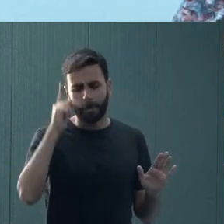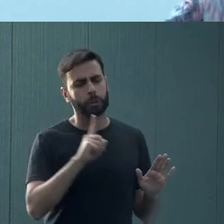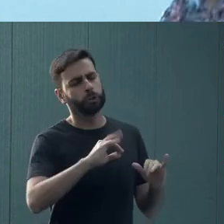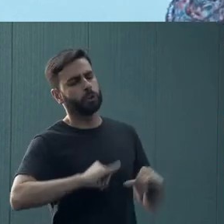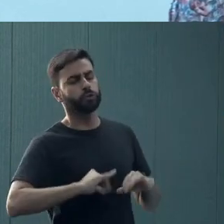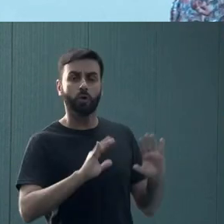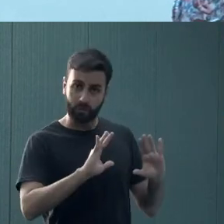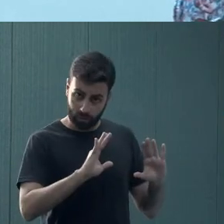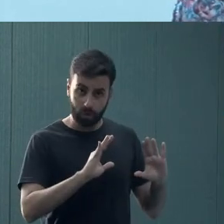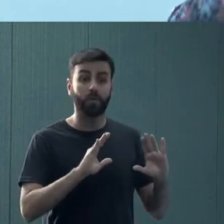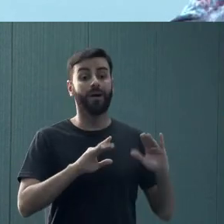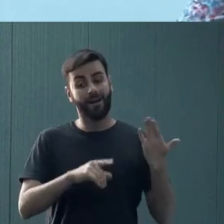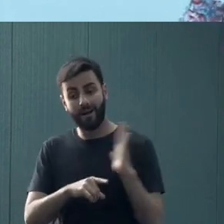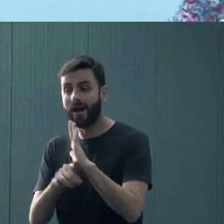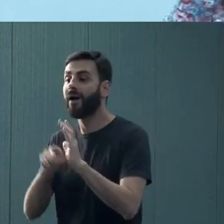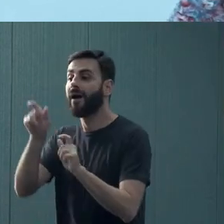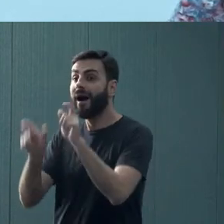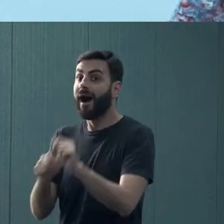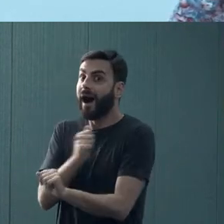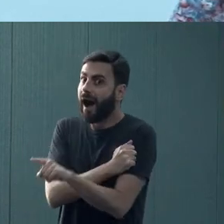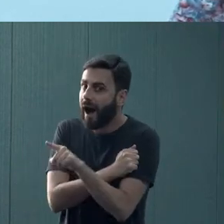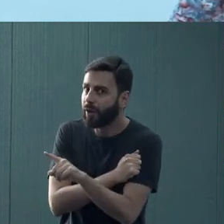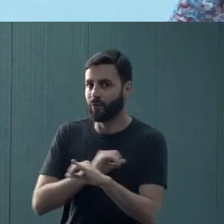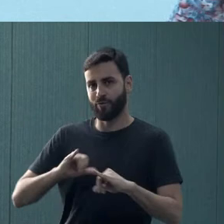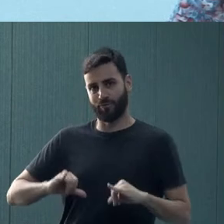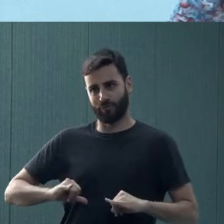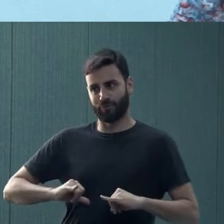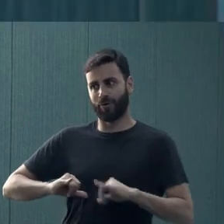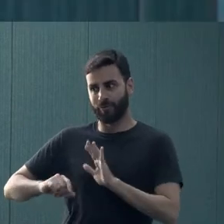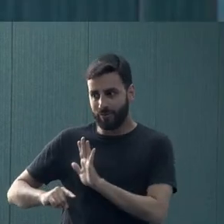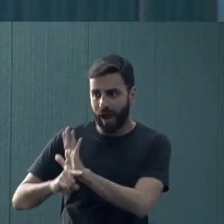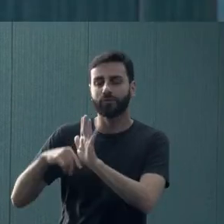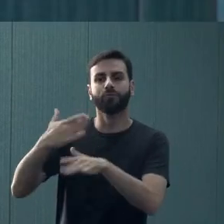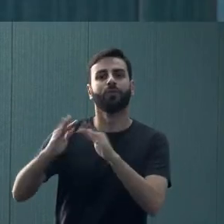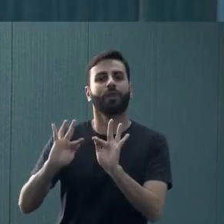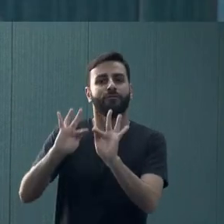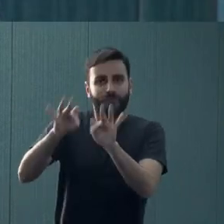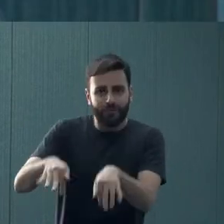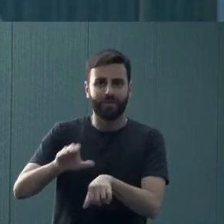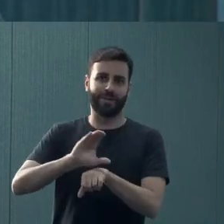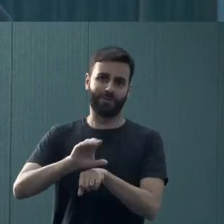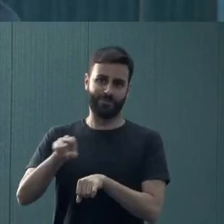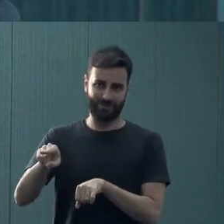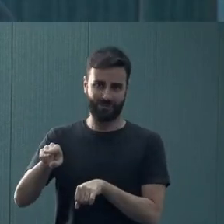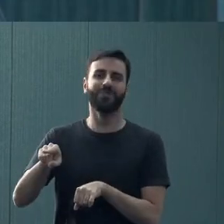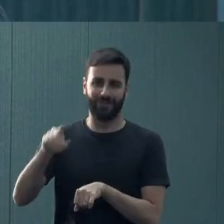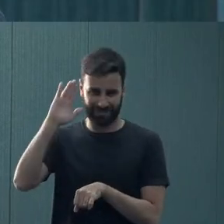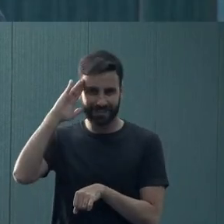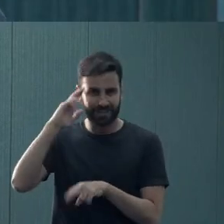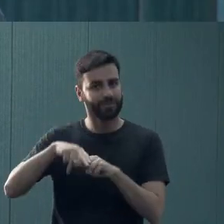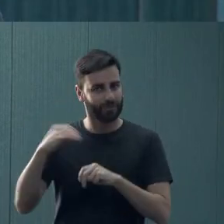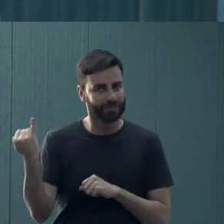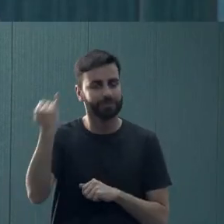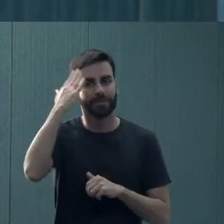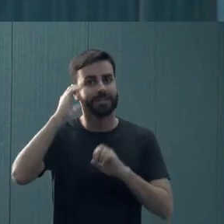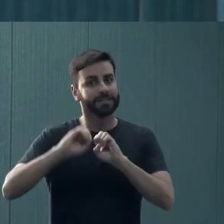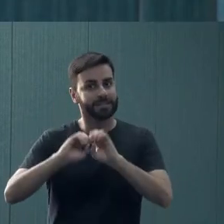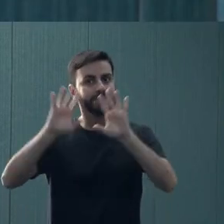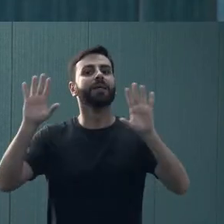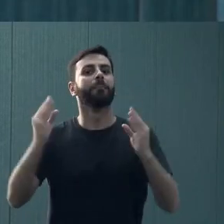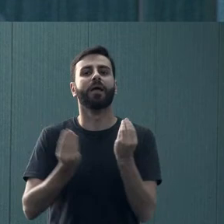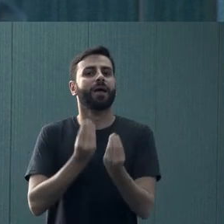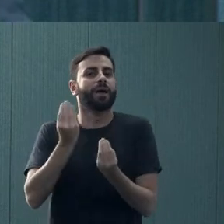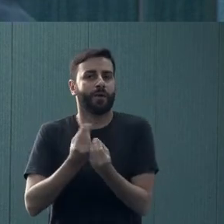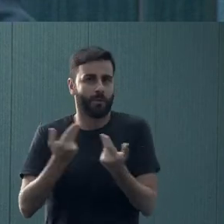sofrimento. É para atender estudantes em sofrimento para ajudar esses estudantes a chegar ao fim dessa jornada. Então, é muito importante pensar